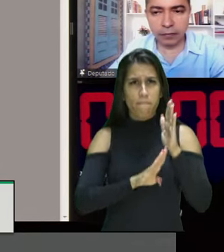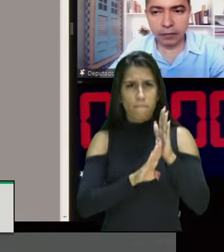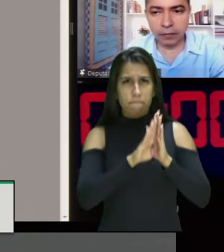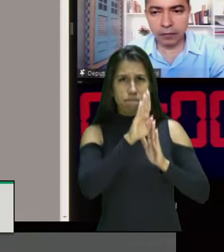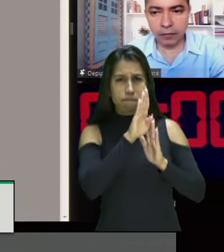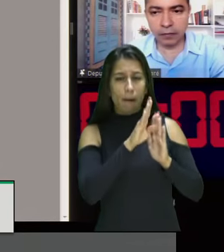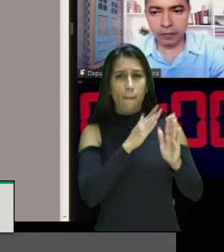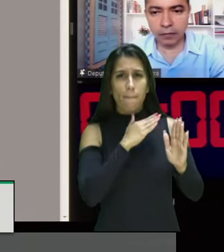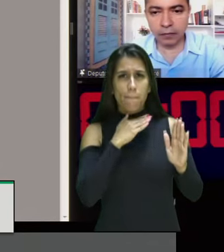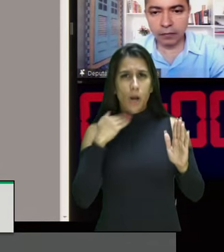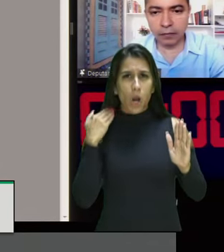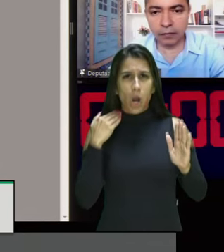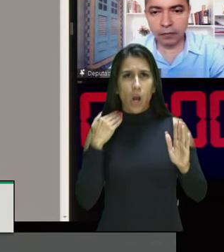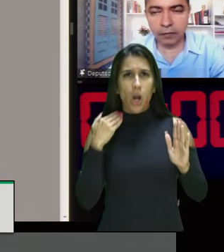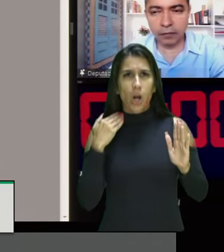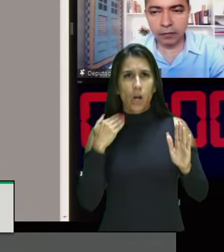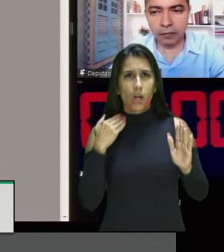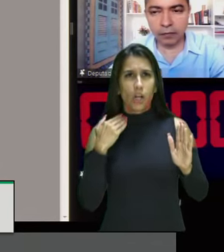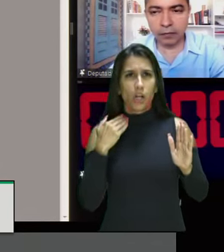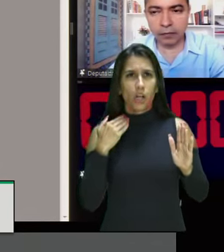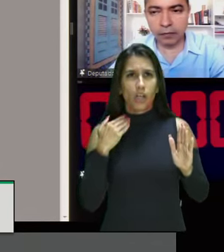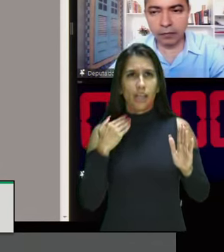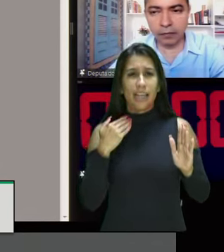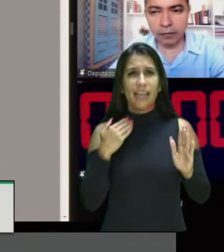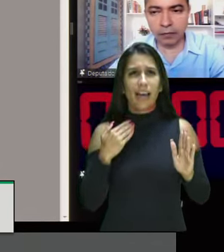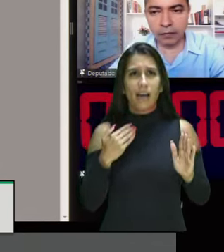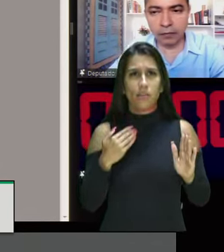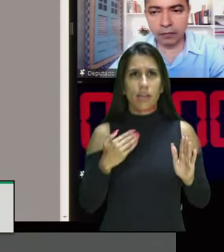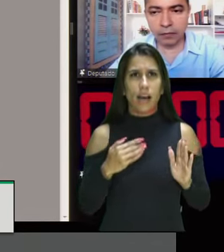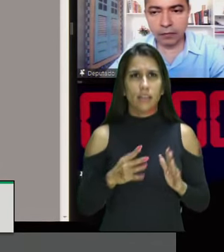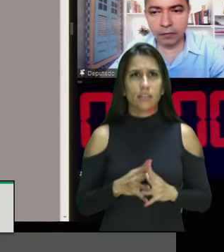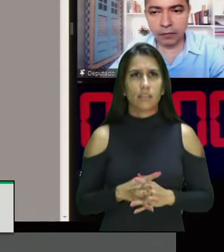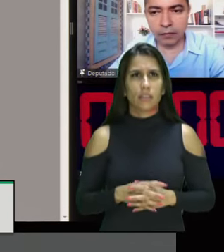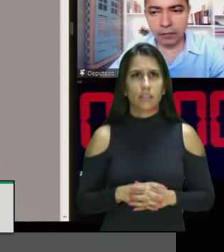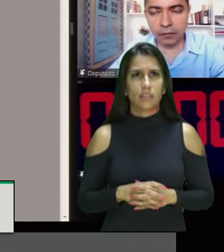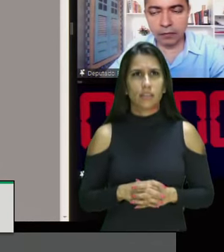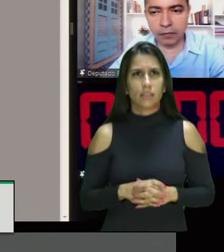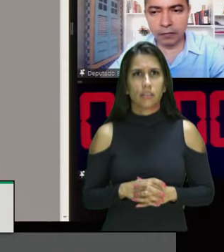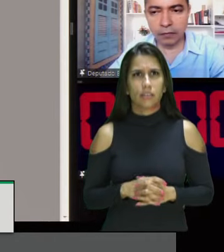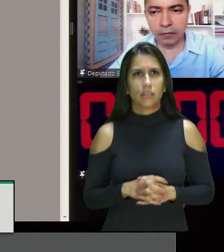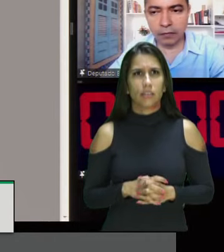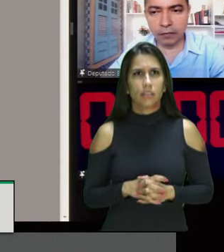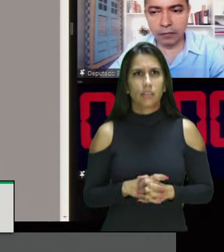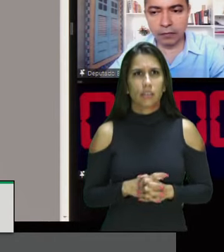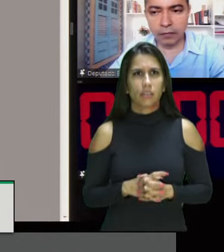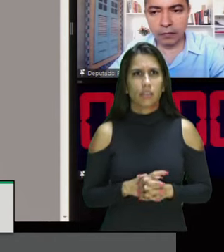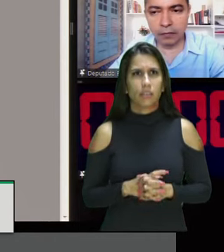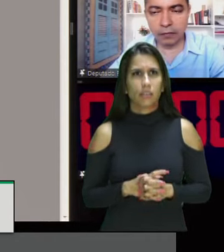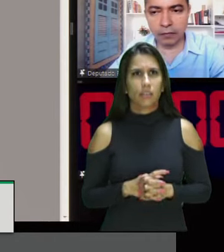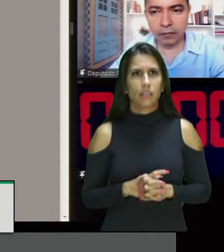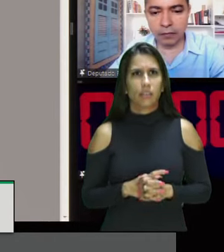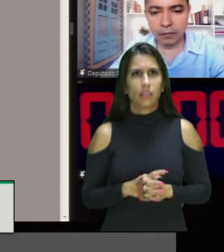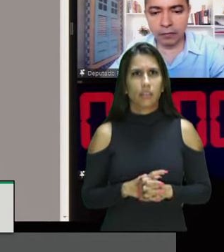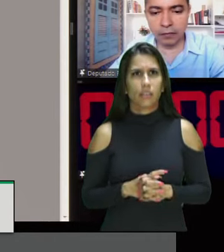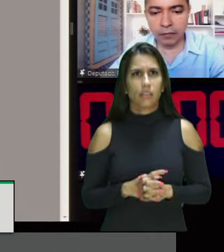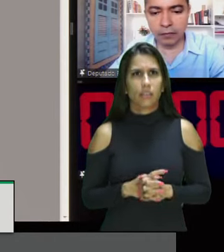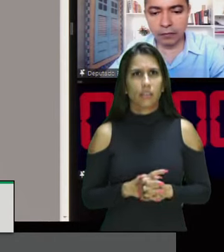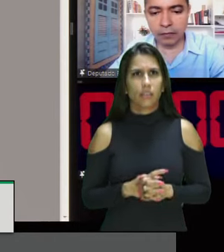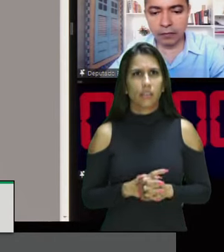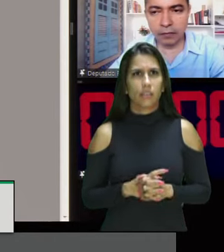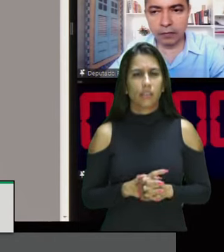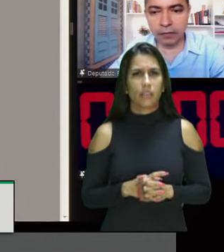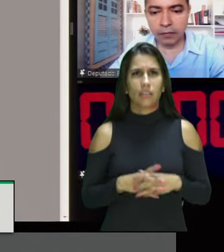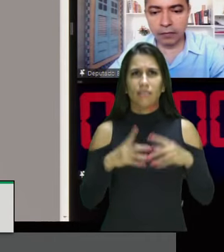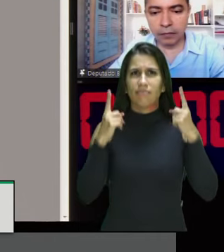se deu em outro momento que não no governo de agora, é mais uma vez mentiroso. Brinca com os